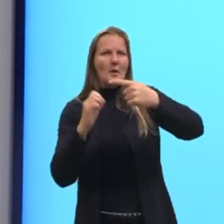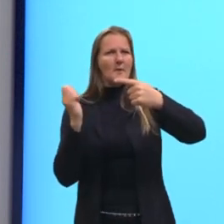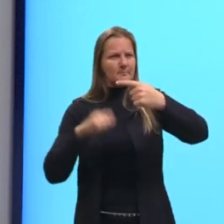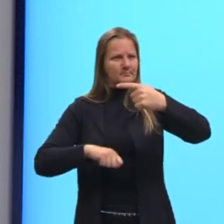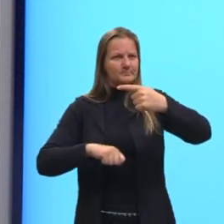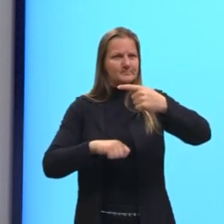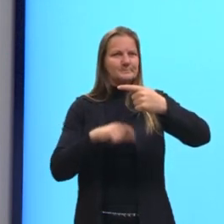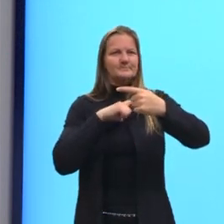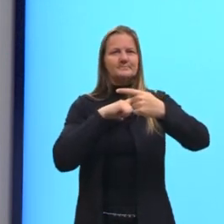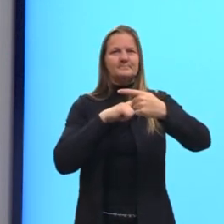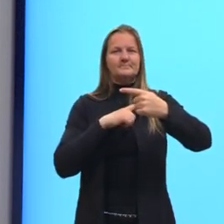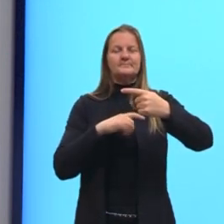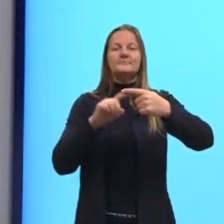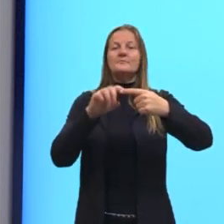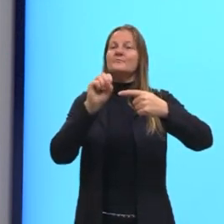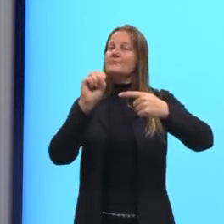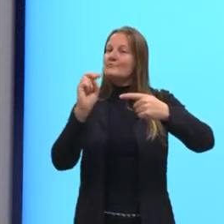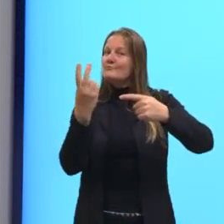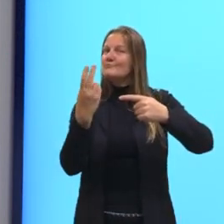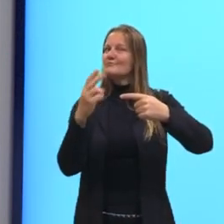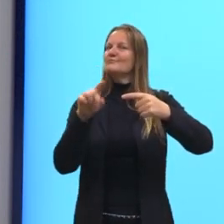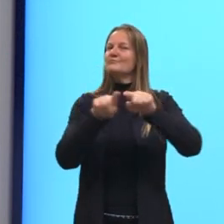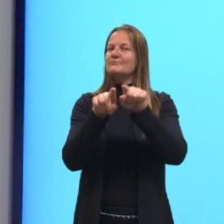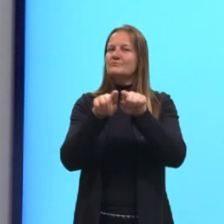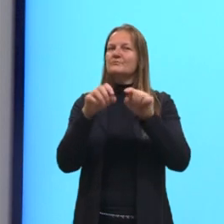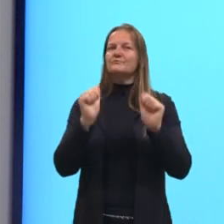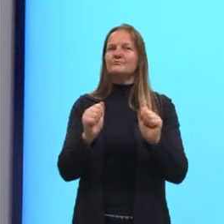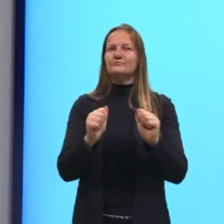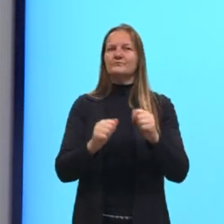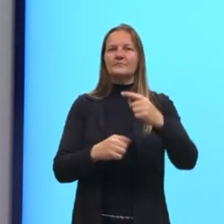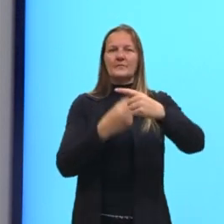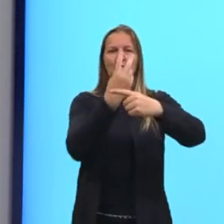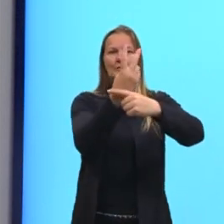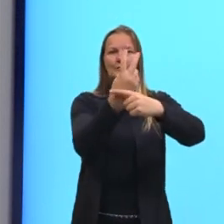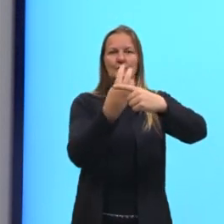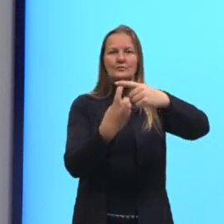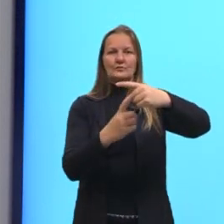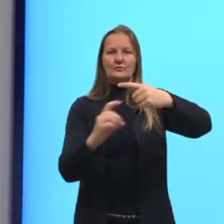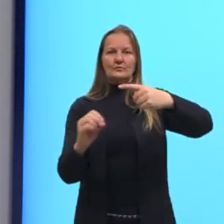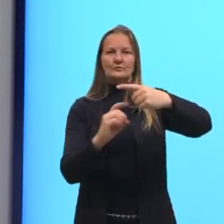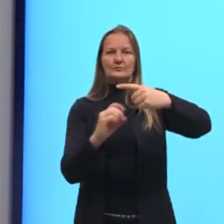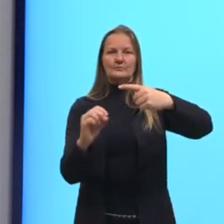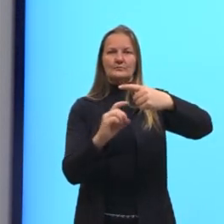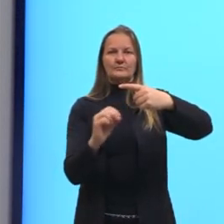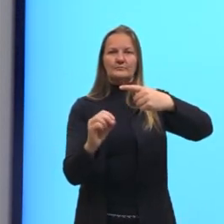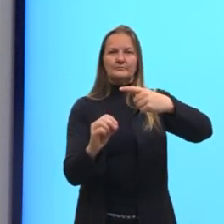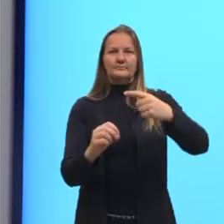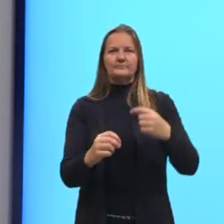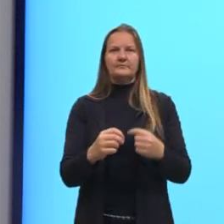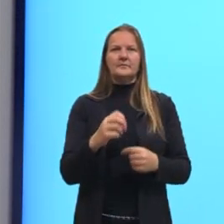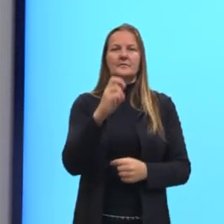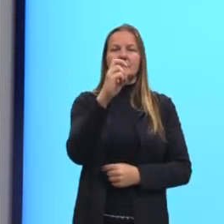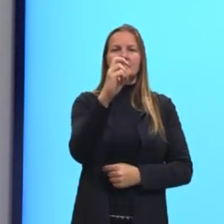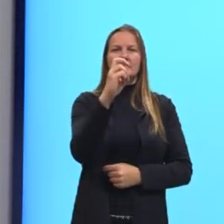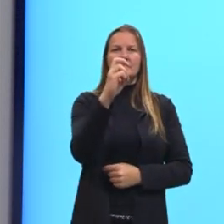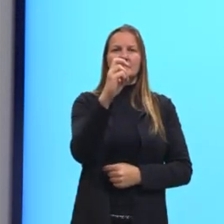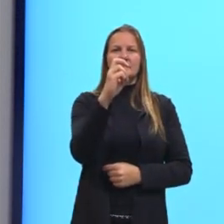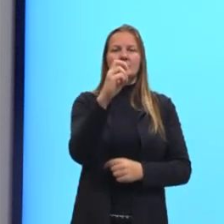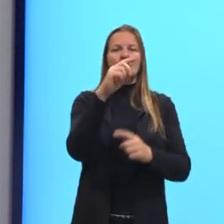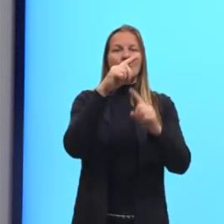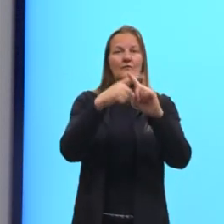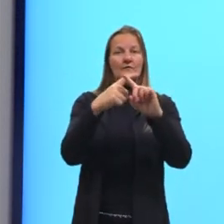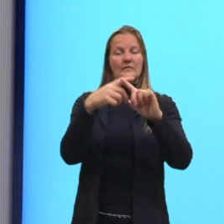ali a continha, ou também nós podemos chegar no denominador 10. Porque o 5, se